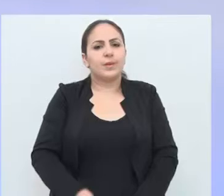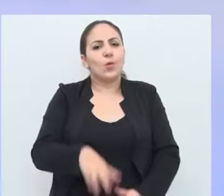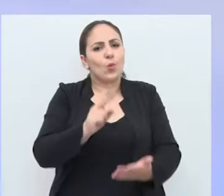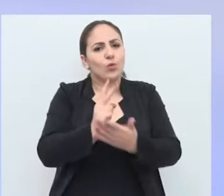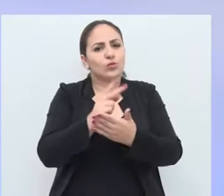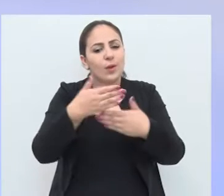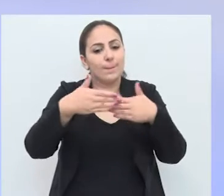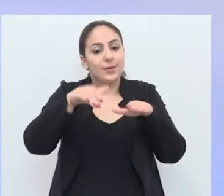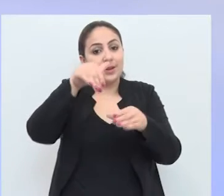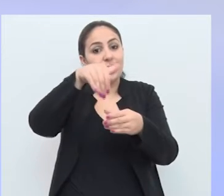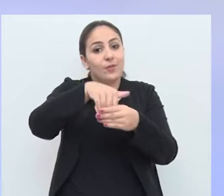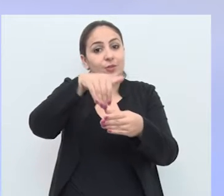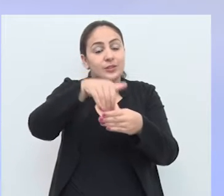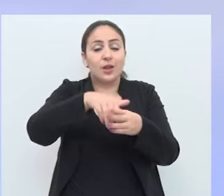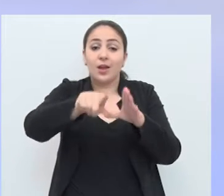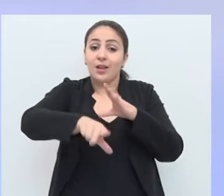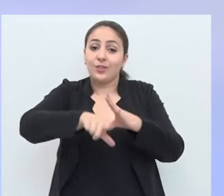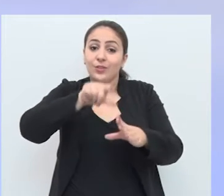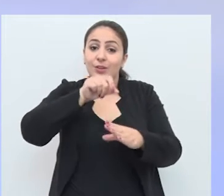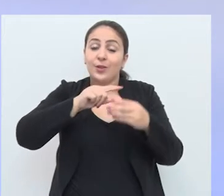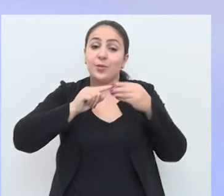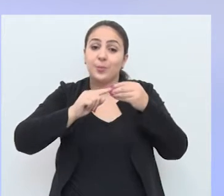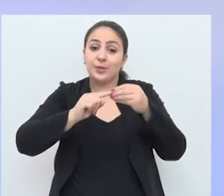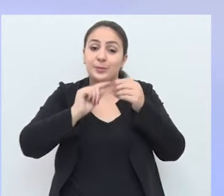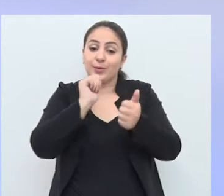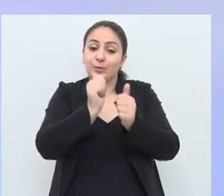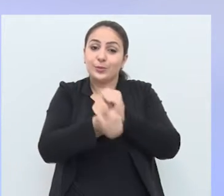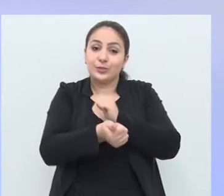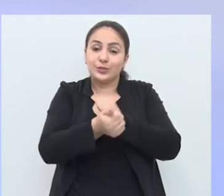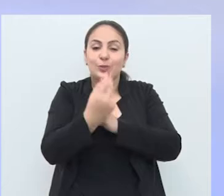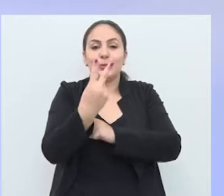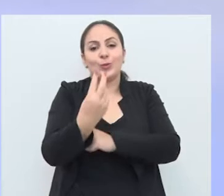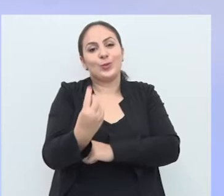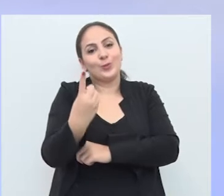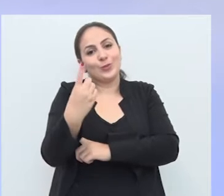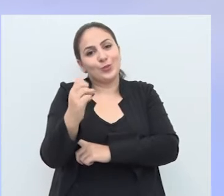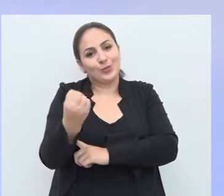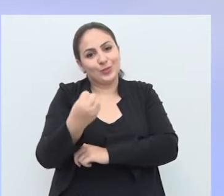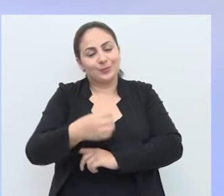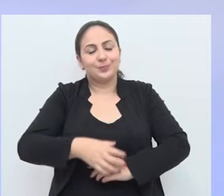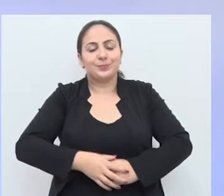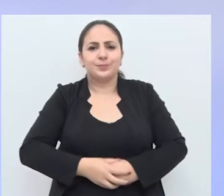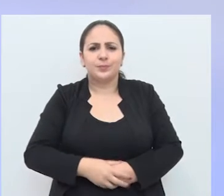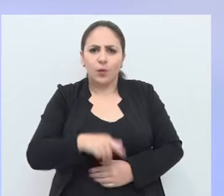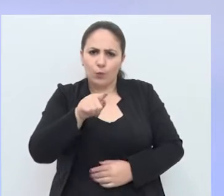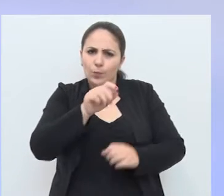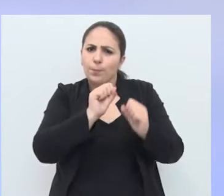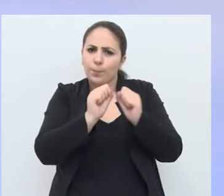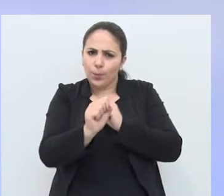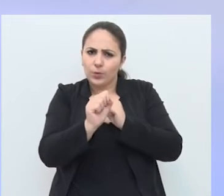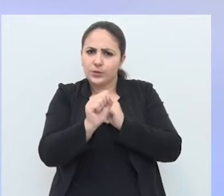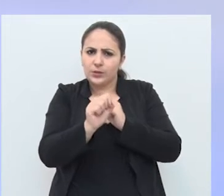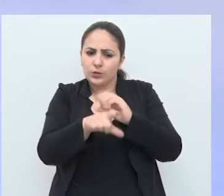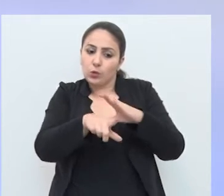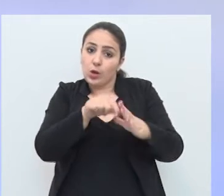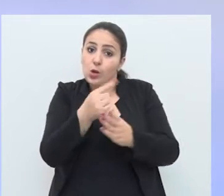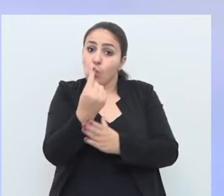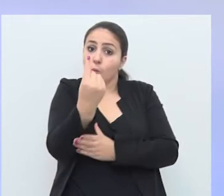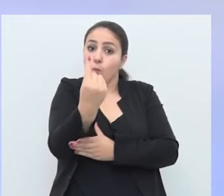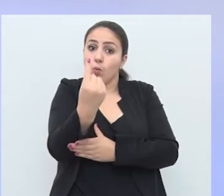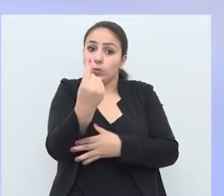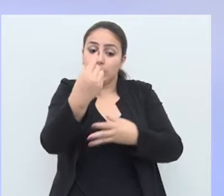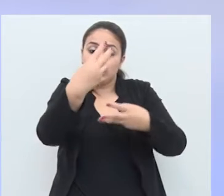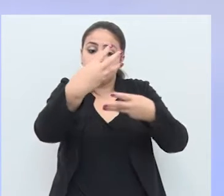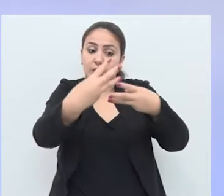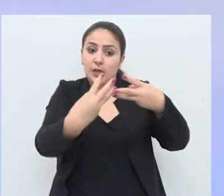Segue aberta a votação para escolher o Destaque Esportivo 2018. Você pode optar por um